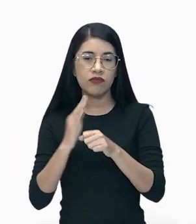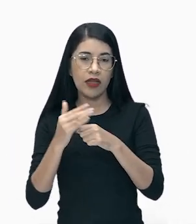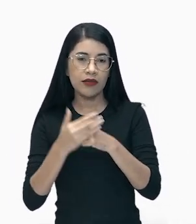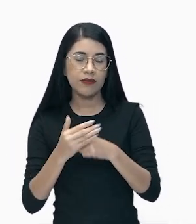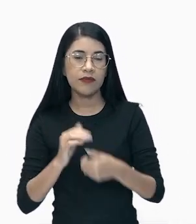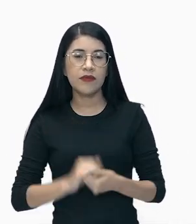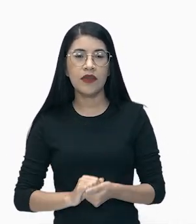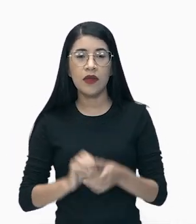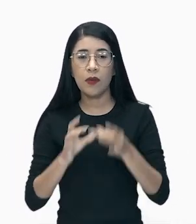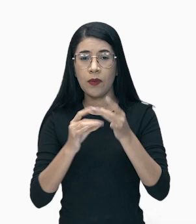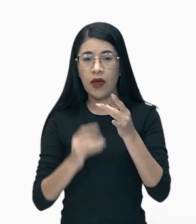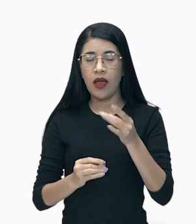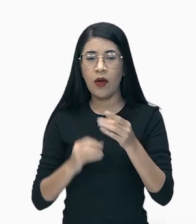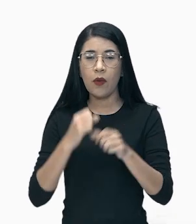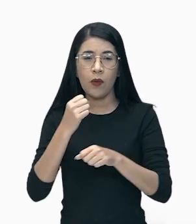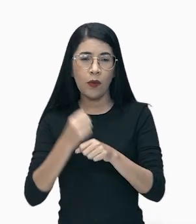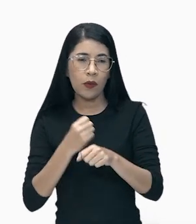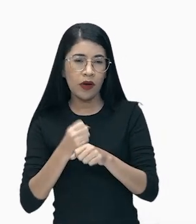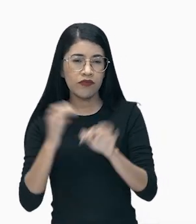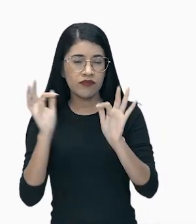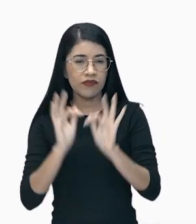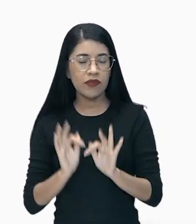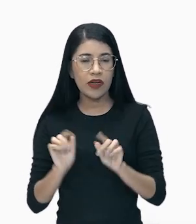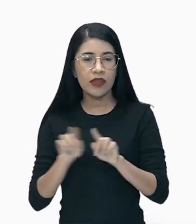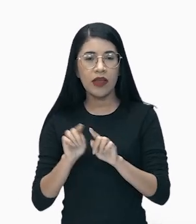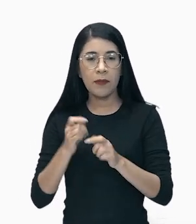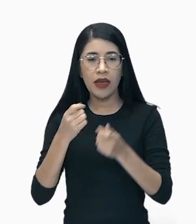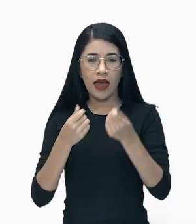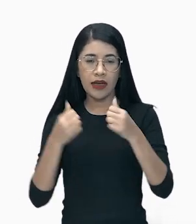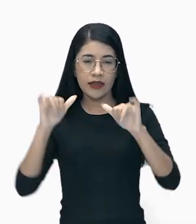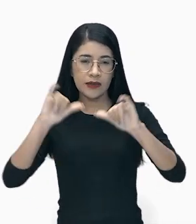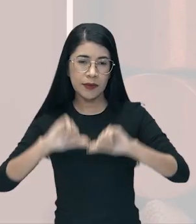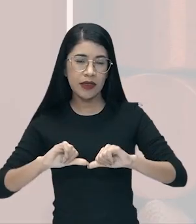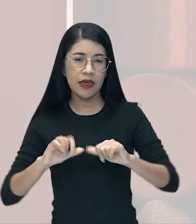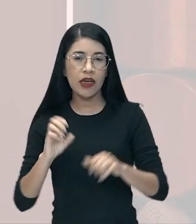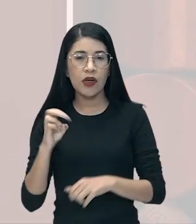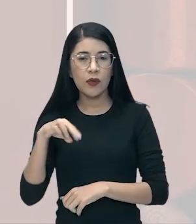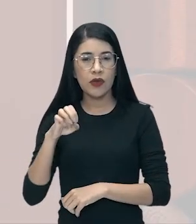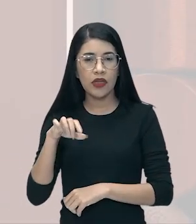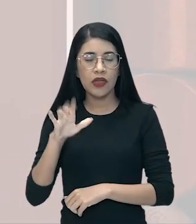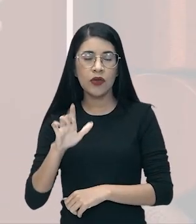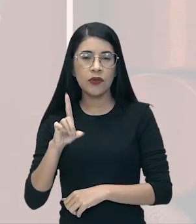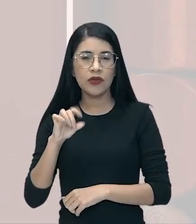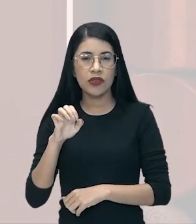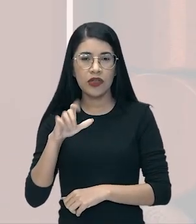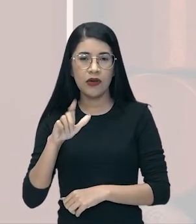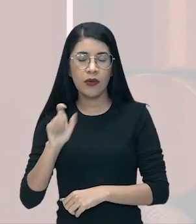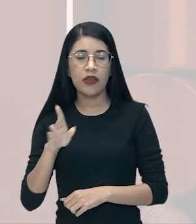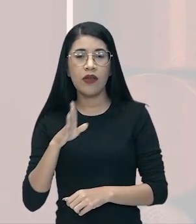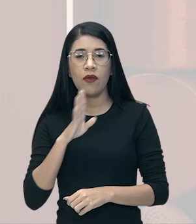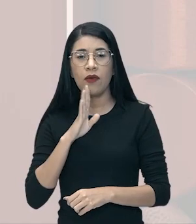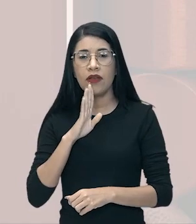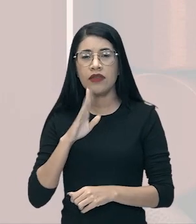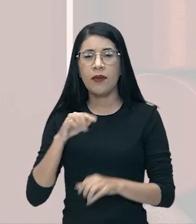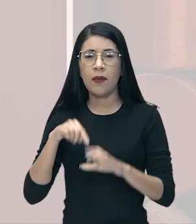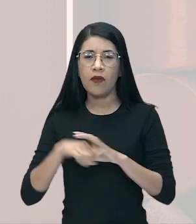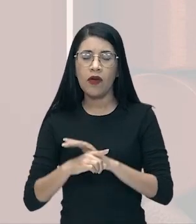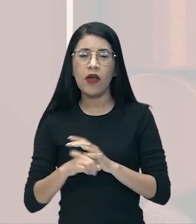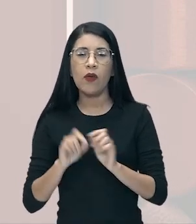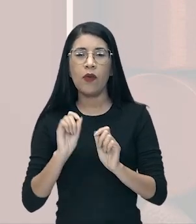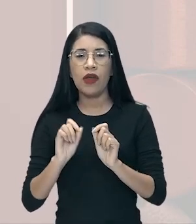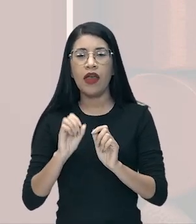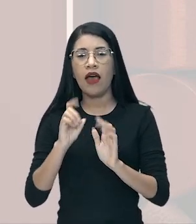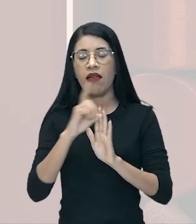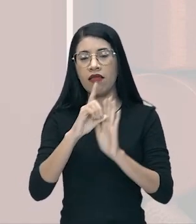os Anos Felizes, a Grande Depressão e o New Deal. A gente vai começar a conhecer, então, os anos